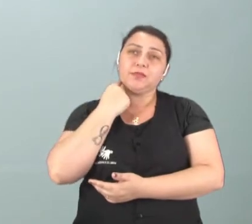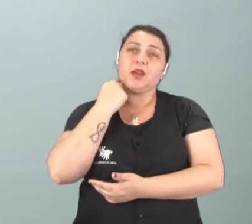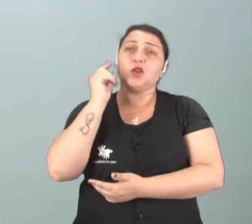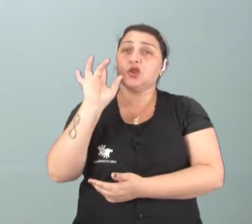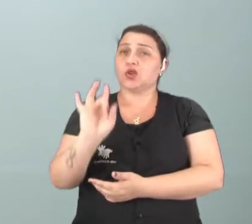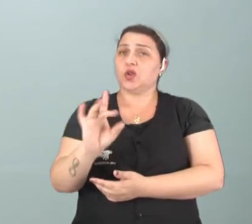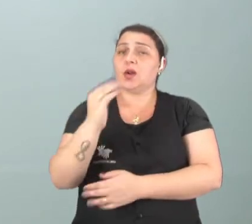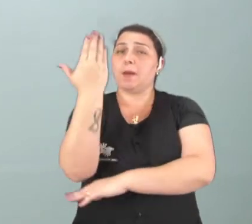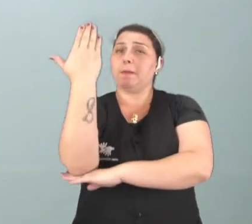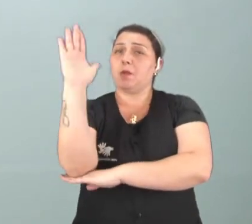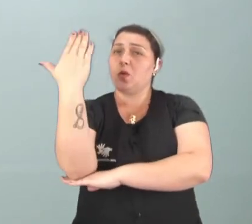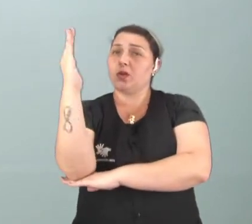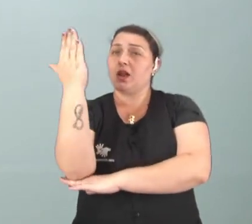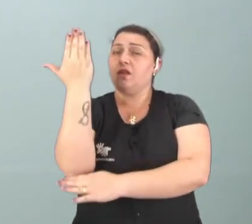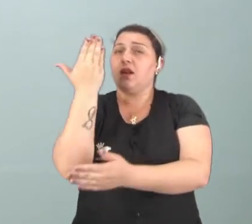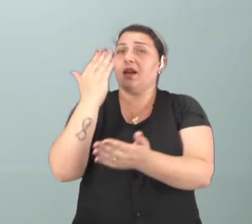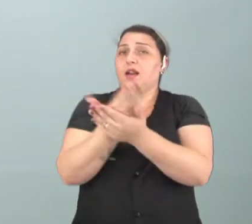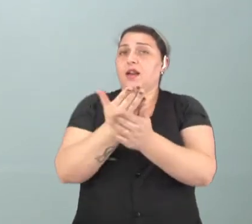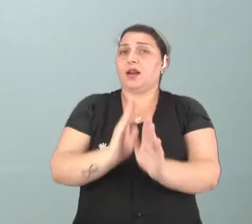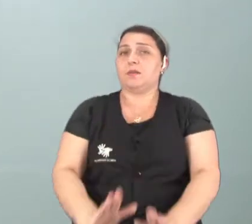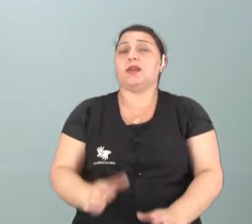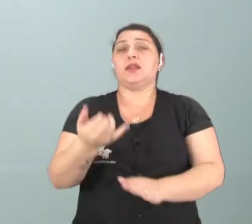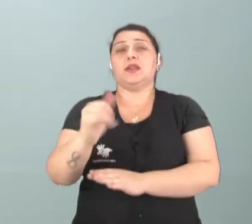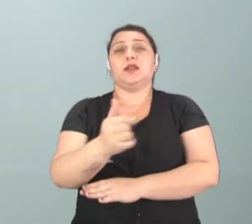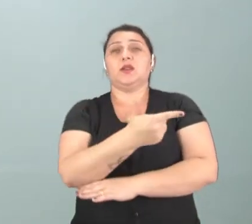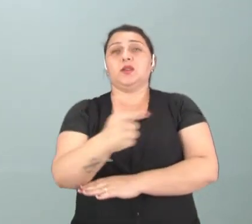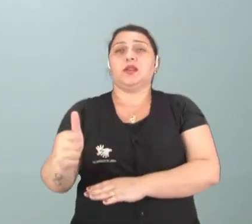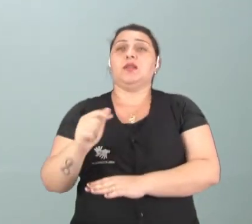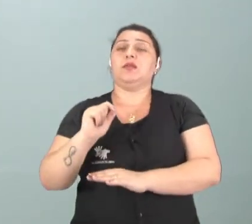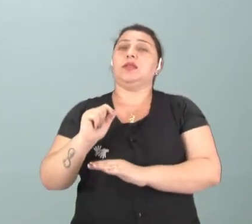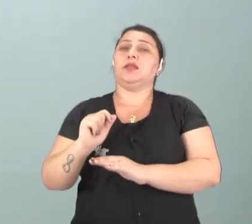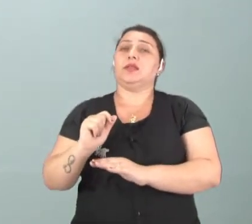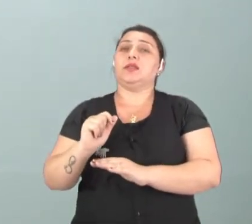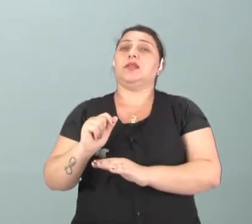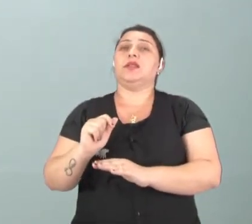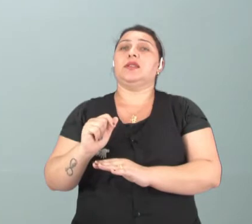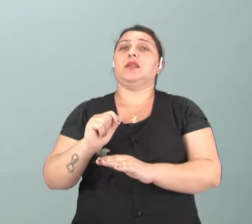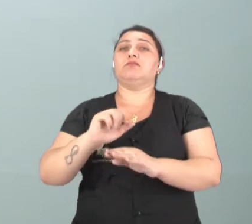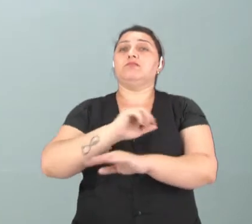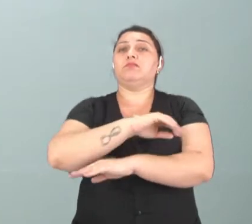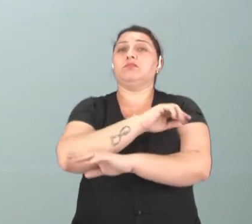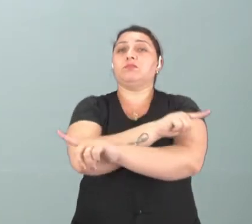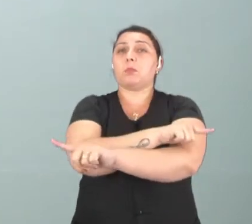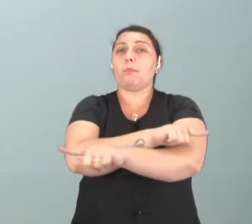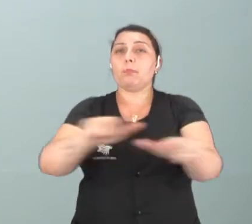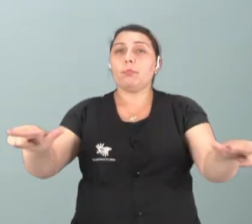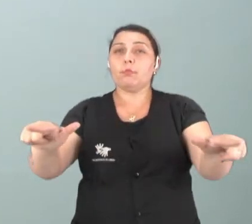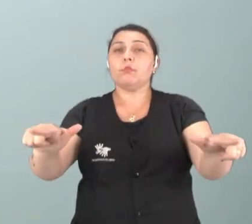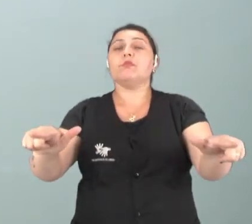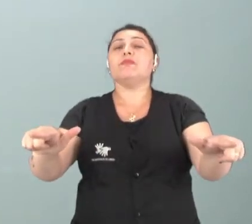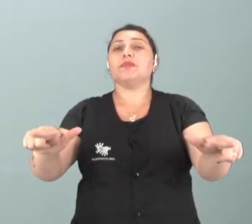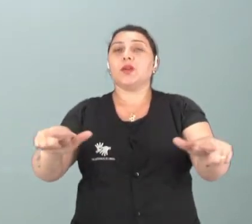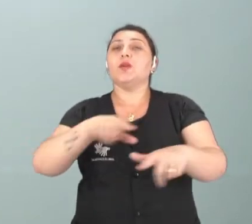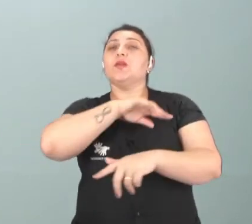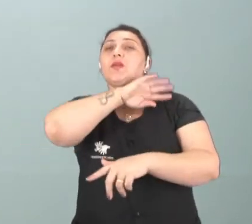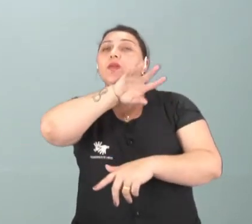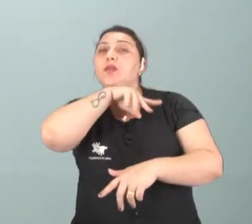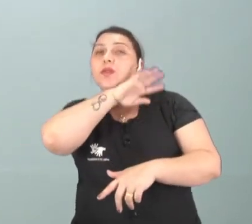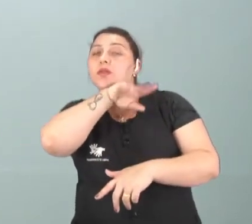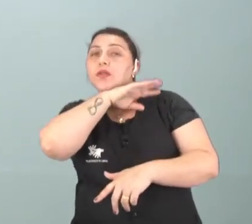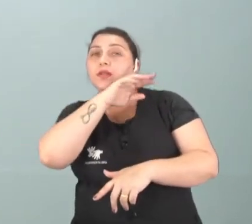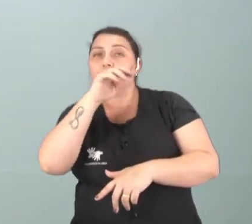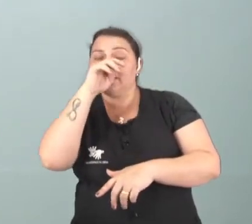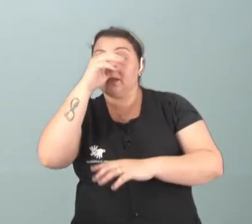ter madeira. Se não tem madeira, aí vai acontecer outros processos chamados desertificação. Os animais vão,